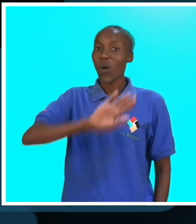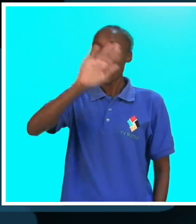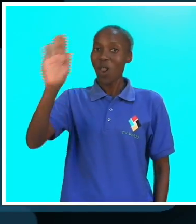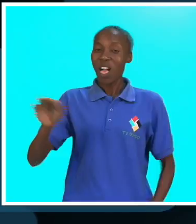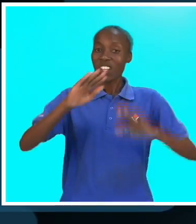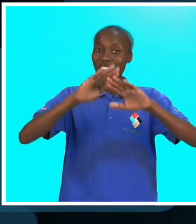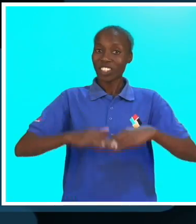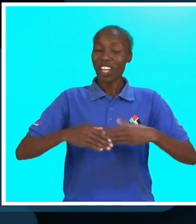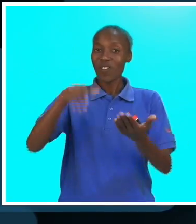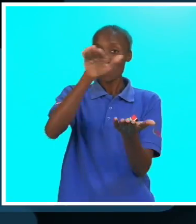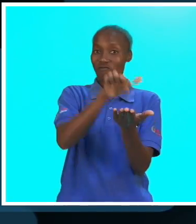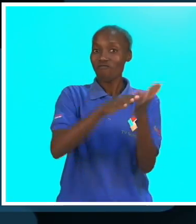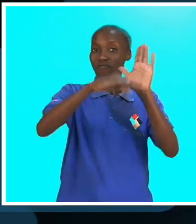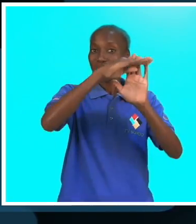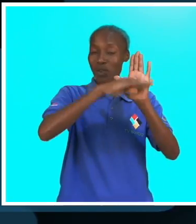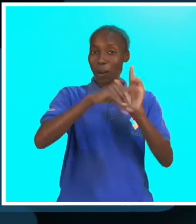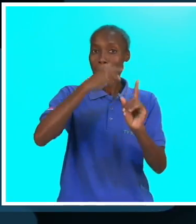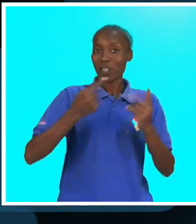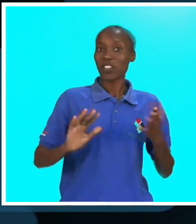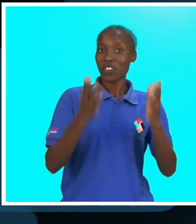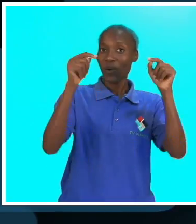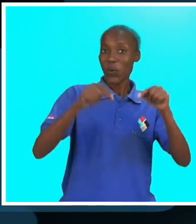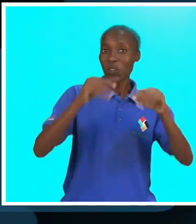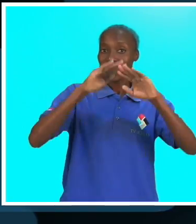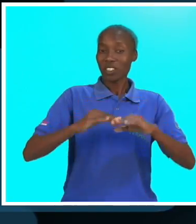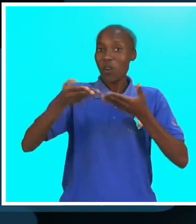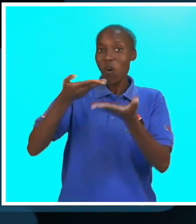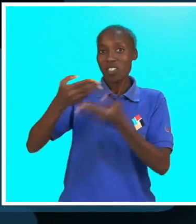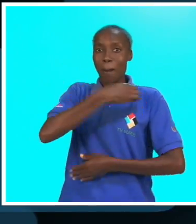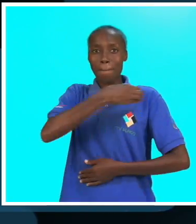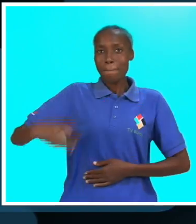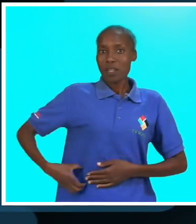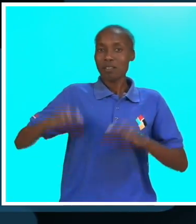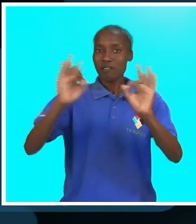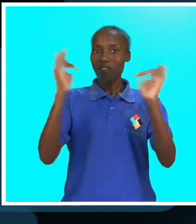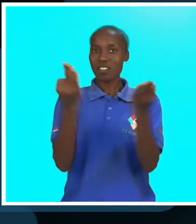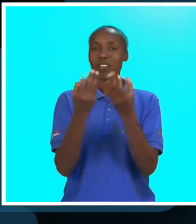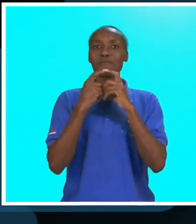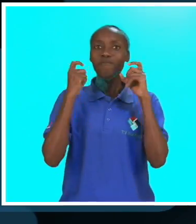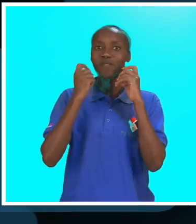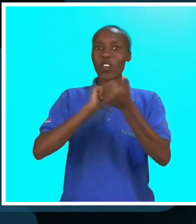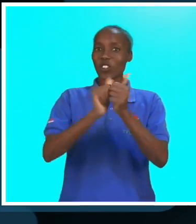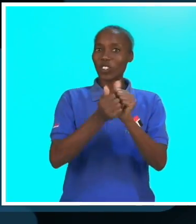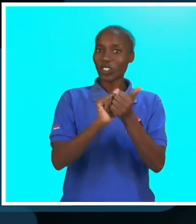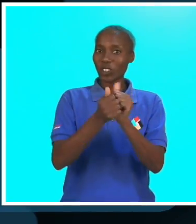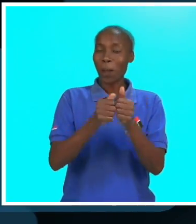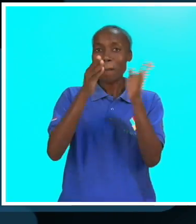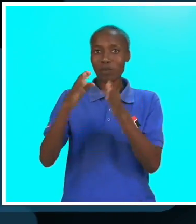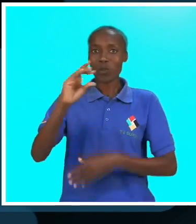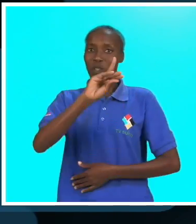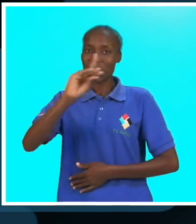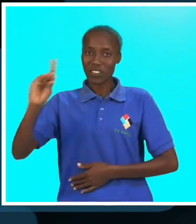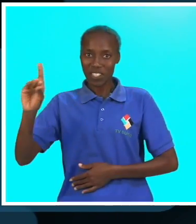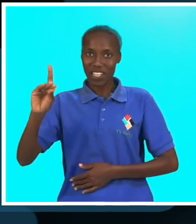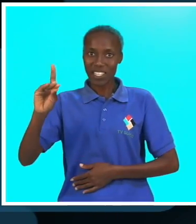Olá, está no ar o seu espaço Mais Vida, que hoje vamos conversar com o presidente da Federação Moçambicana de Desporto para